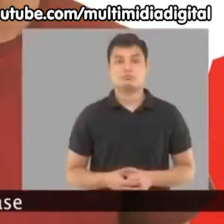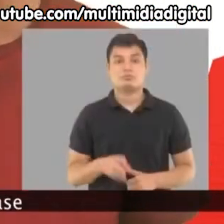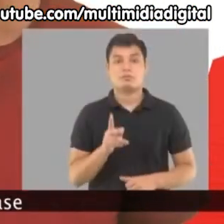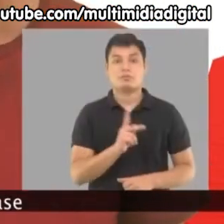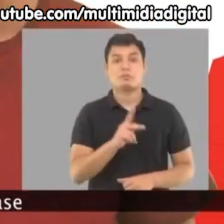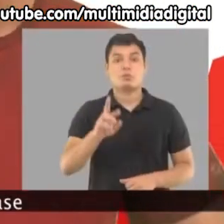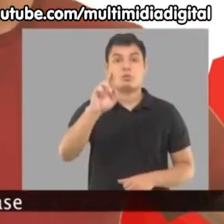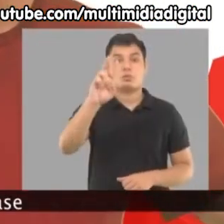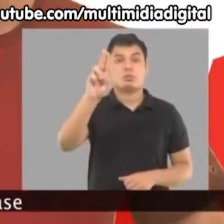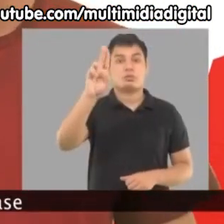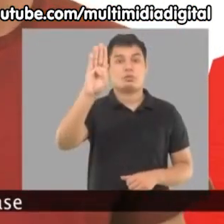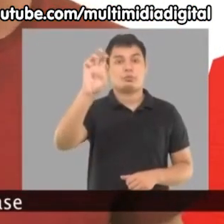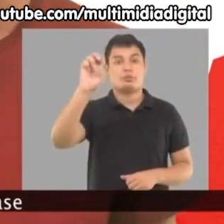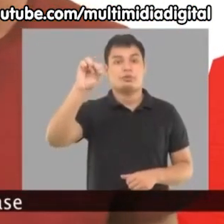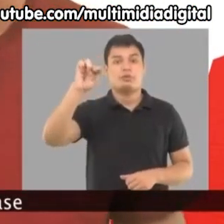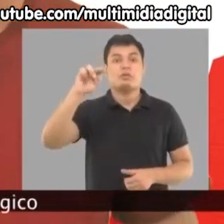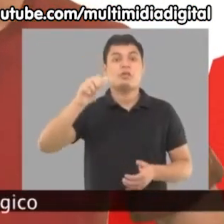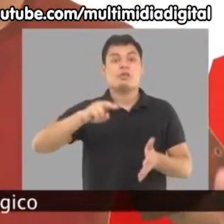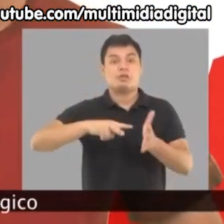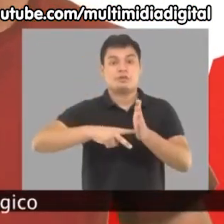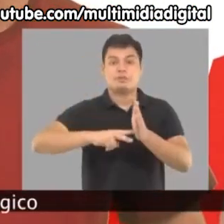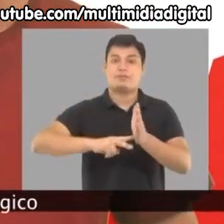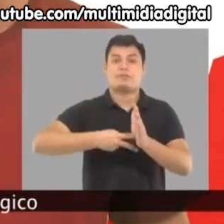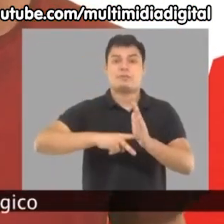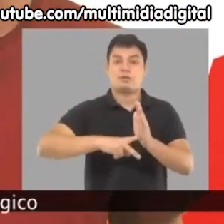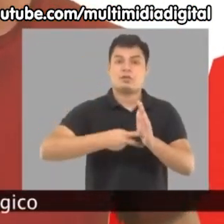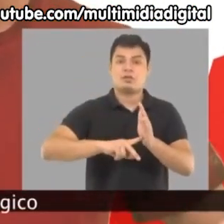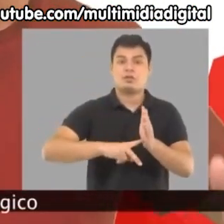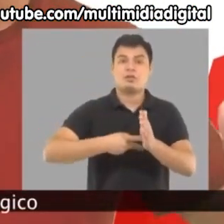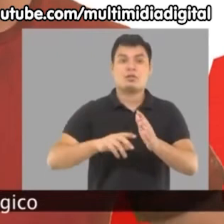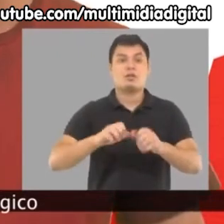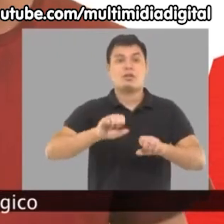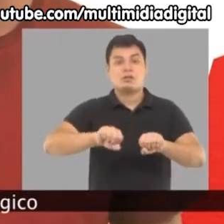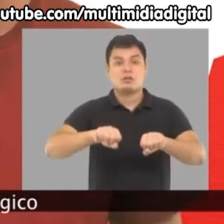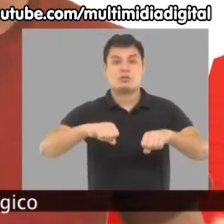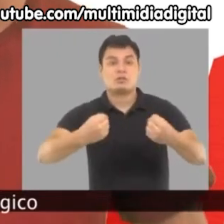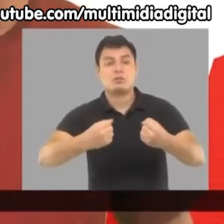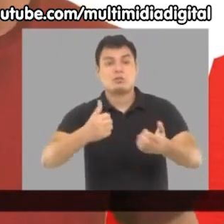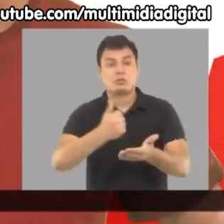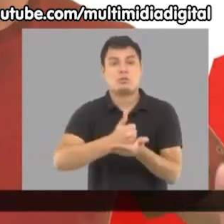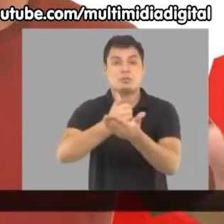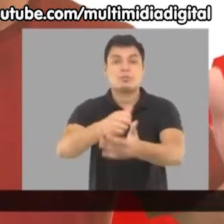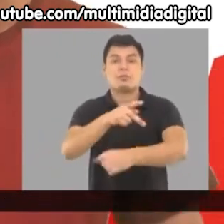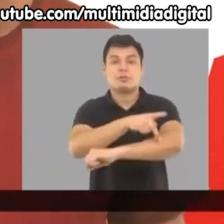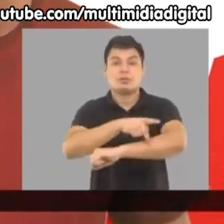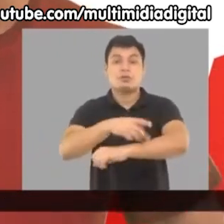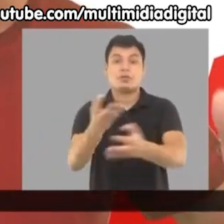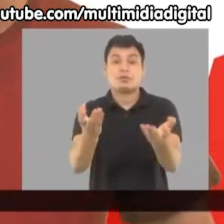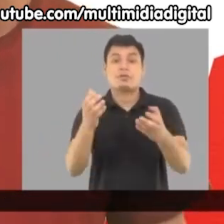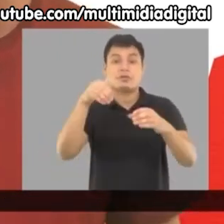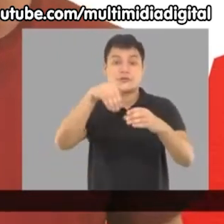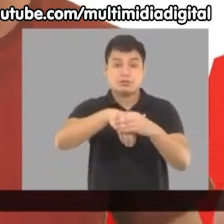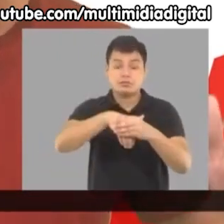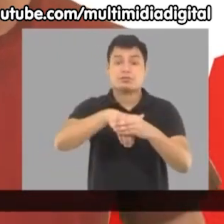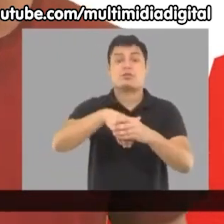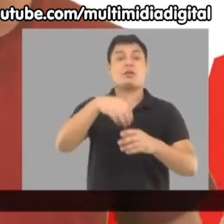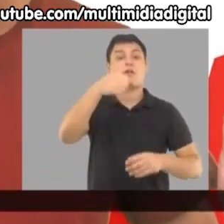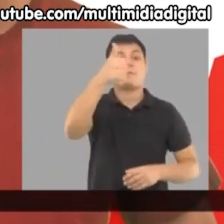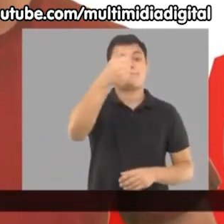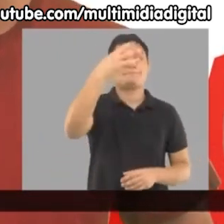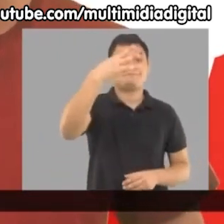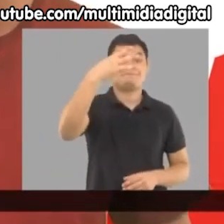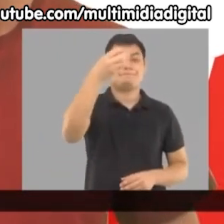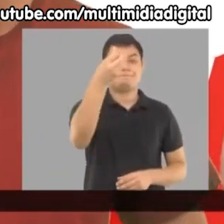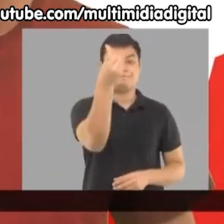Sou o professor Rubens Júnior, sindicalista da base. Defendemos a criação da lei do auxílio pedagógico. Por isso, quero o seu voto e sua confiança.